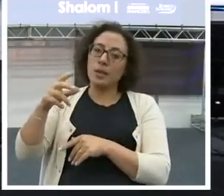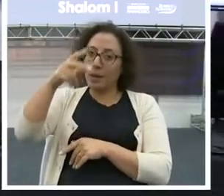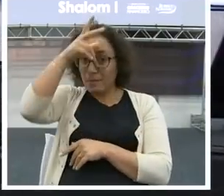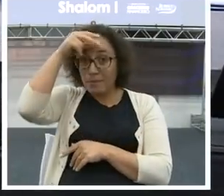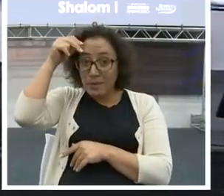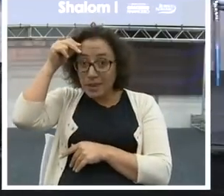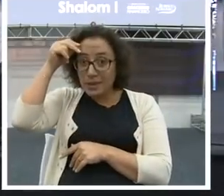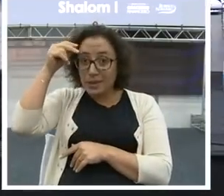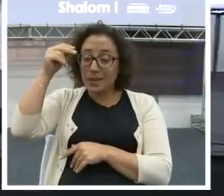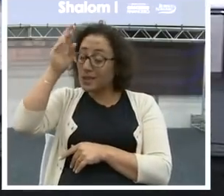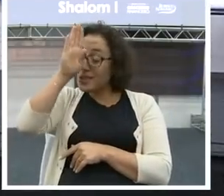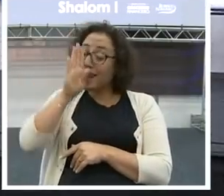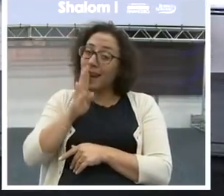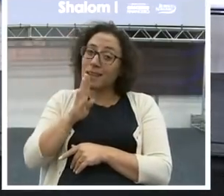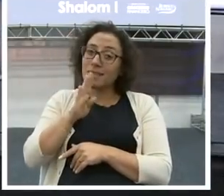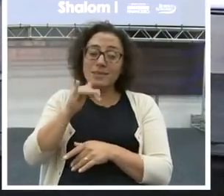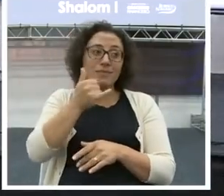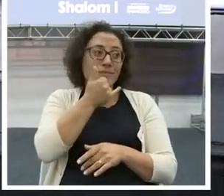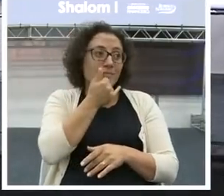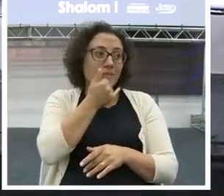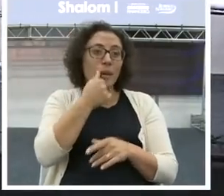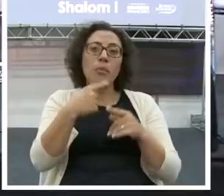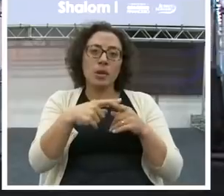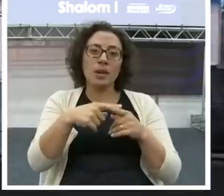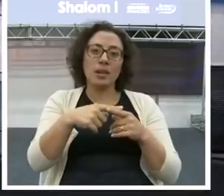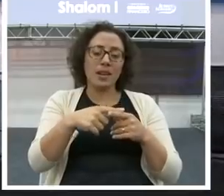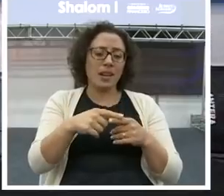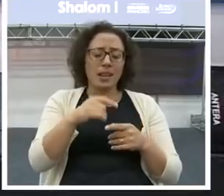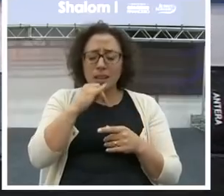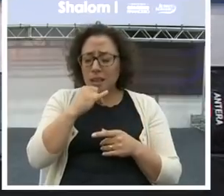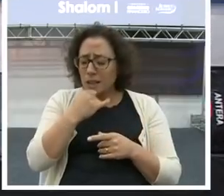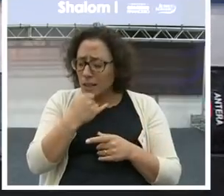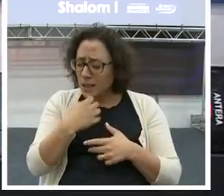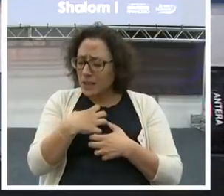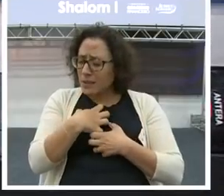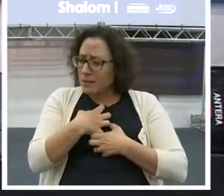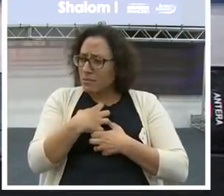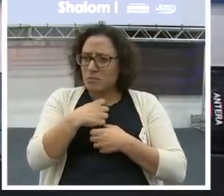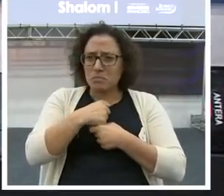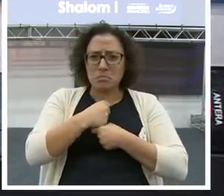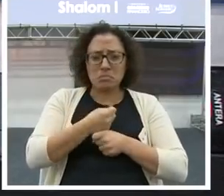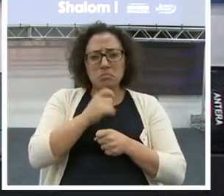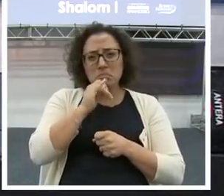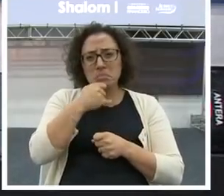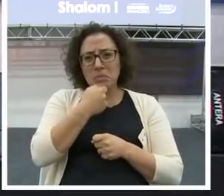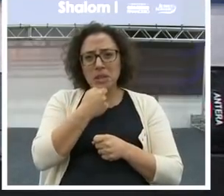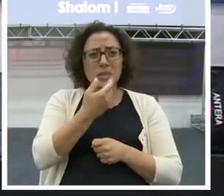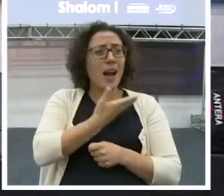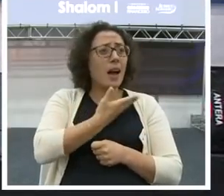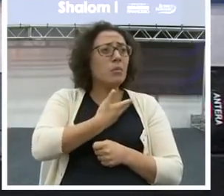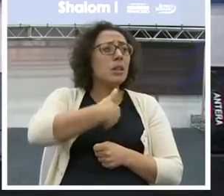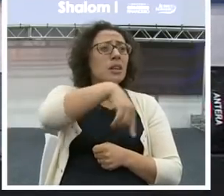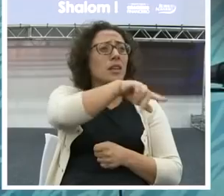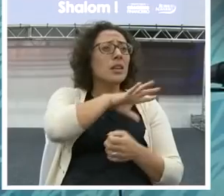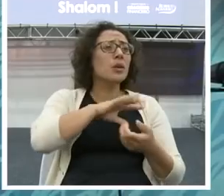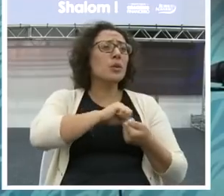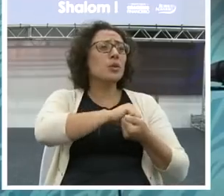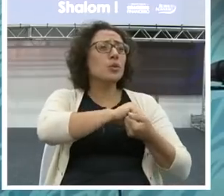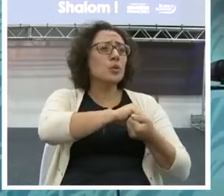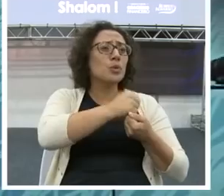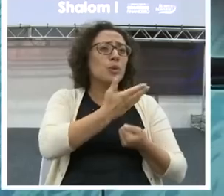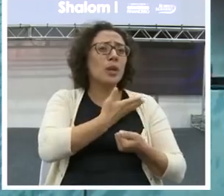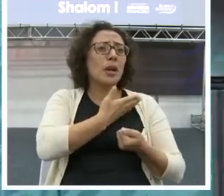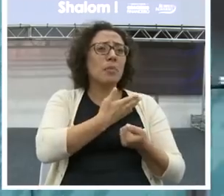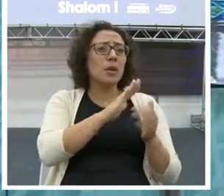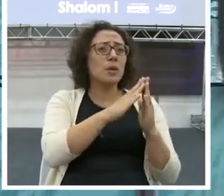E está, porque você já teve sete, dez anos de idade. Qual era a tua vida? Era a escola, eram os amiguinhos da escola. E no